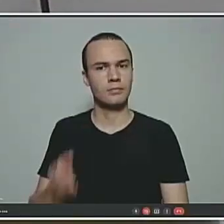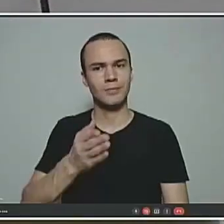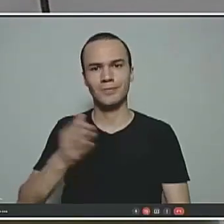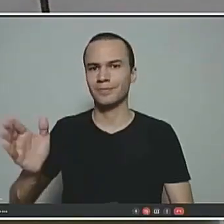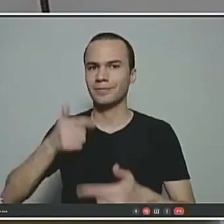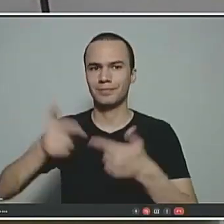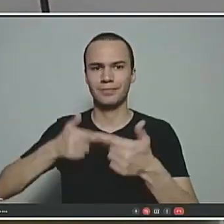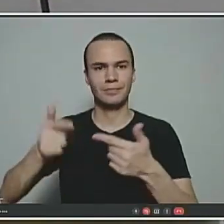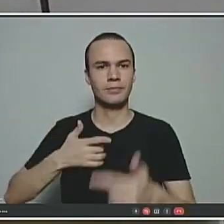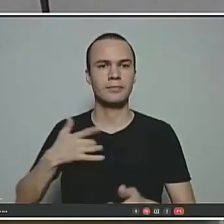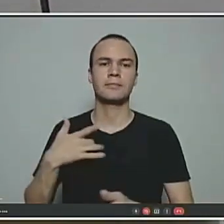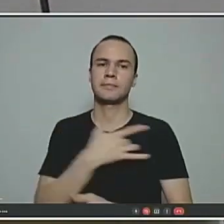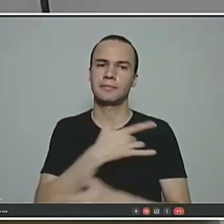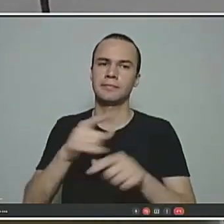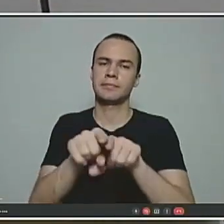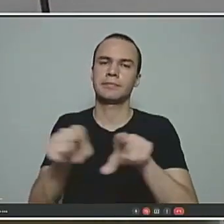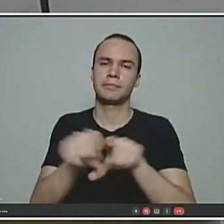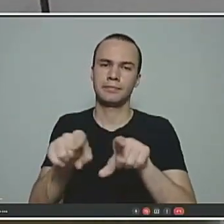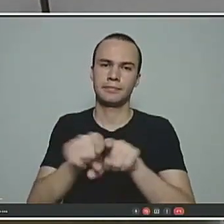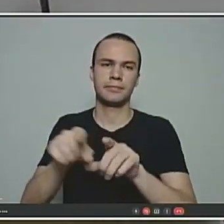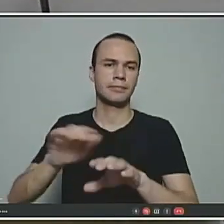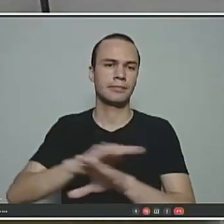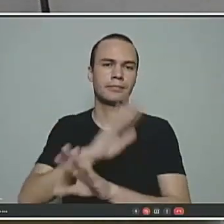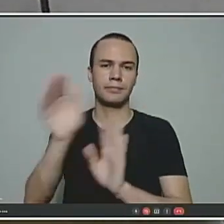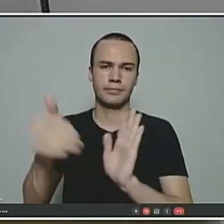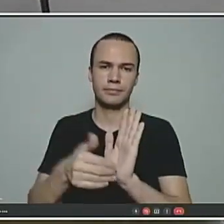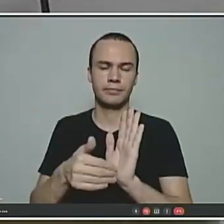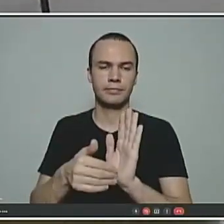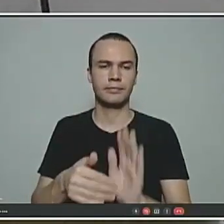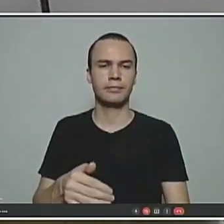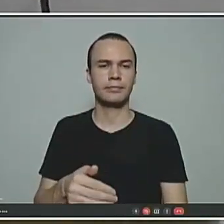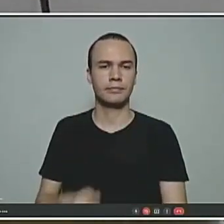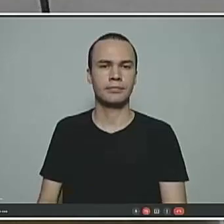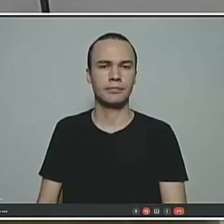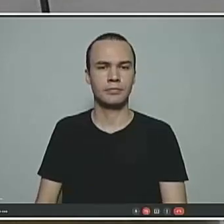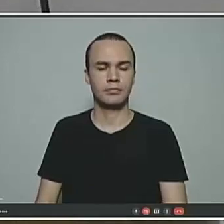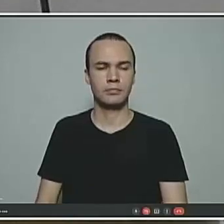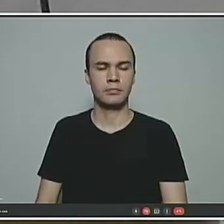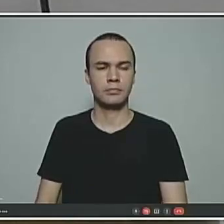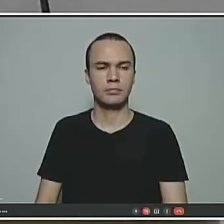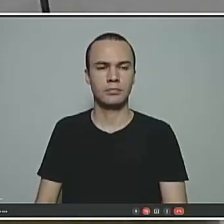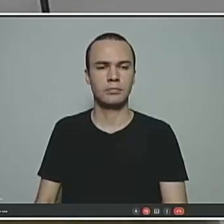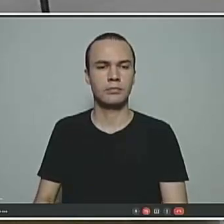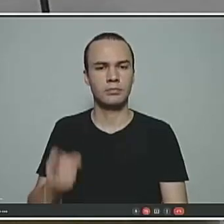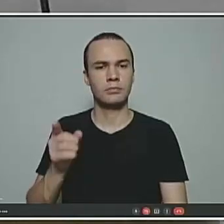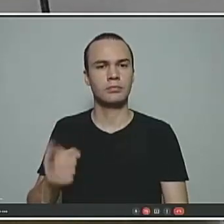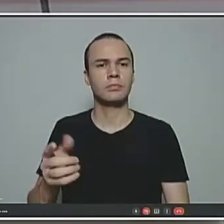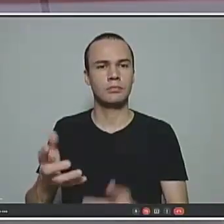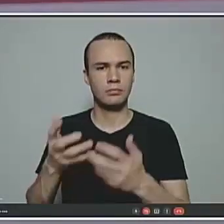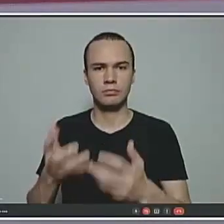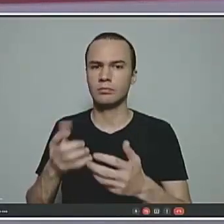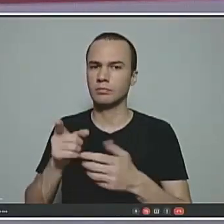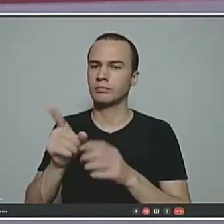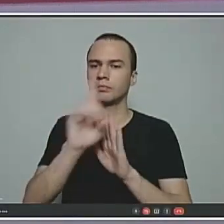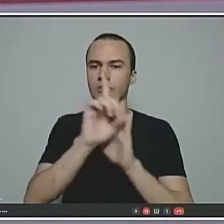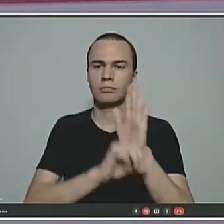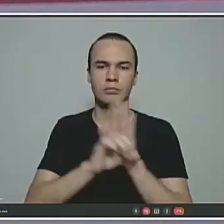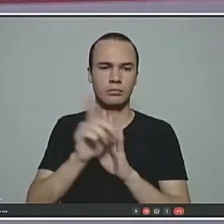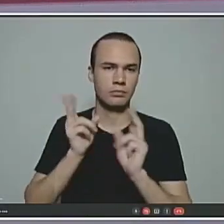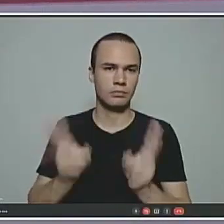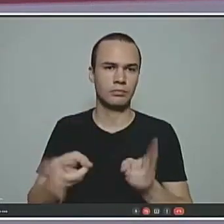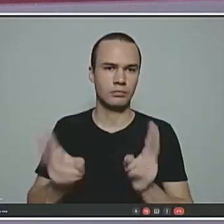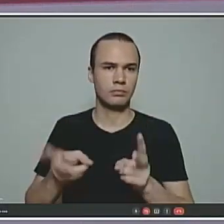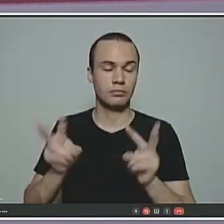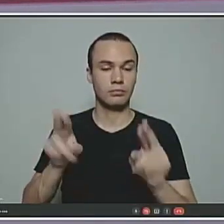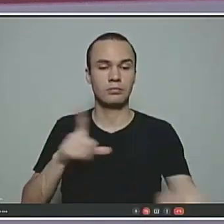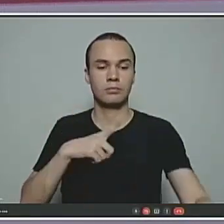saúde estão aqui toda a segunda-feira e sexta-feira estão na rua querendo preservar esse direito, aqui, nessa